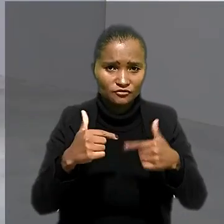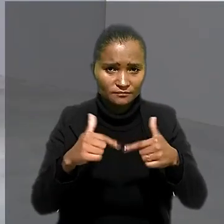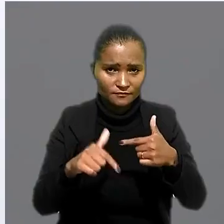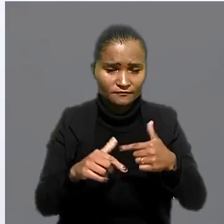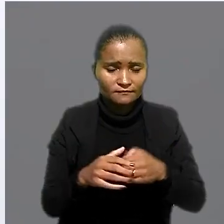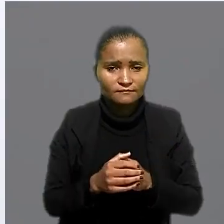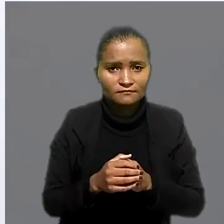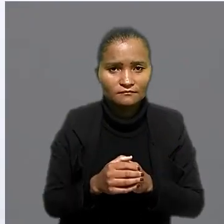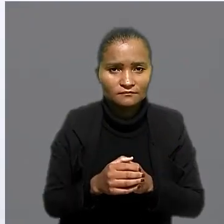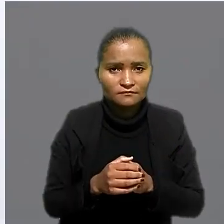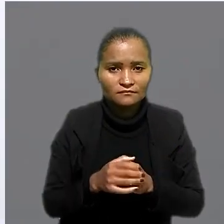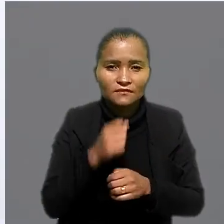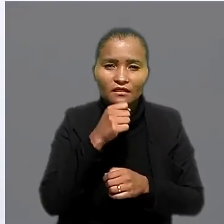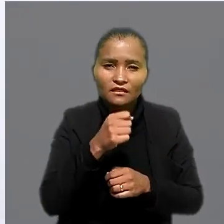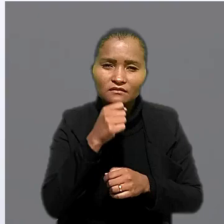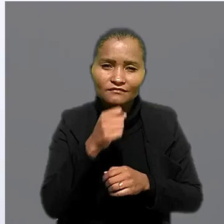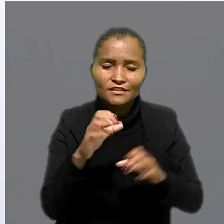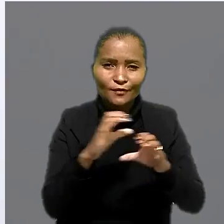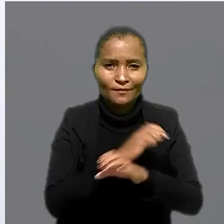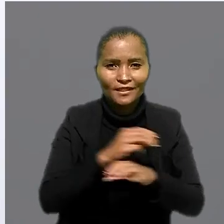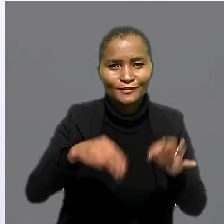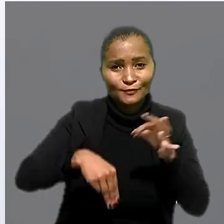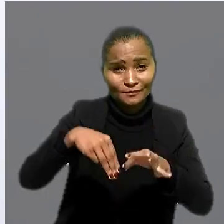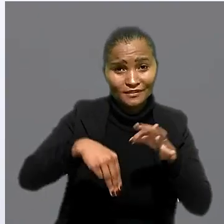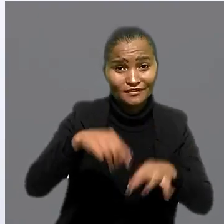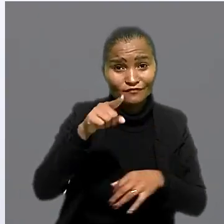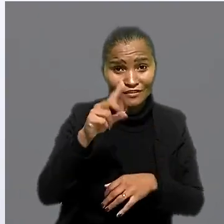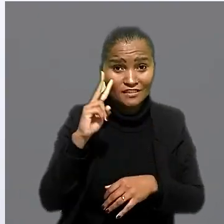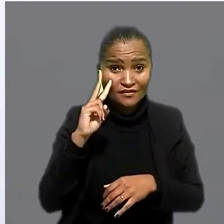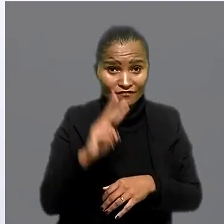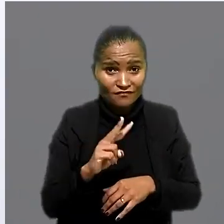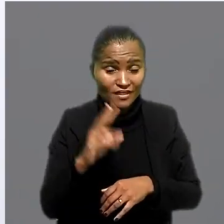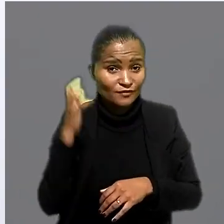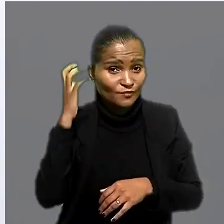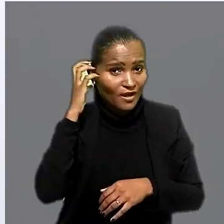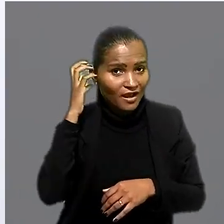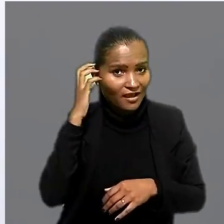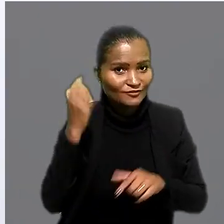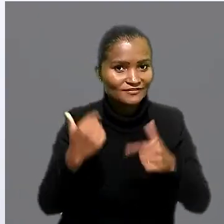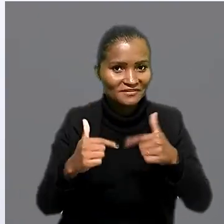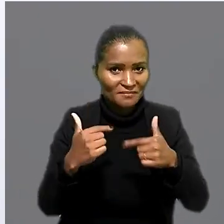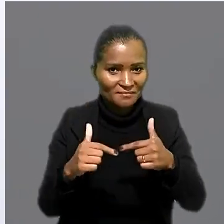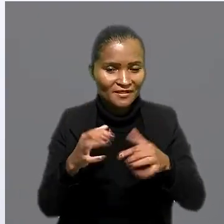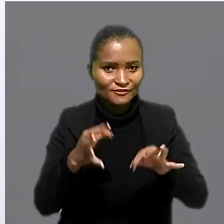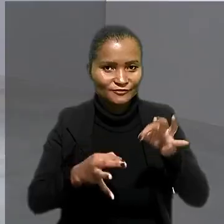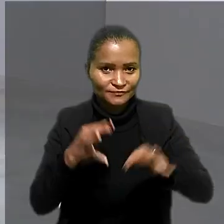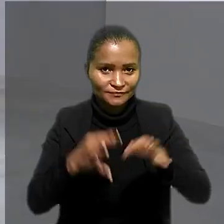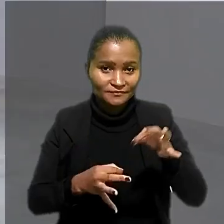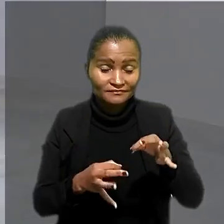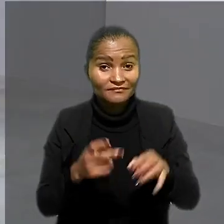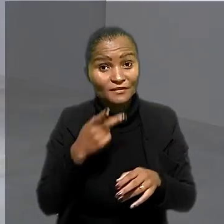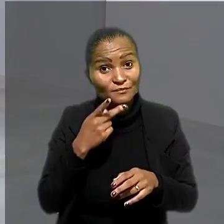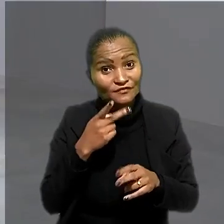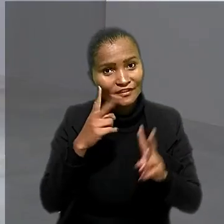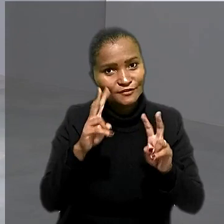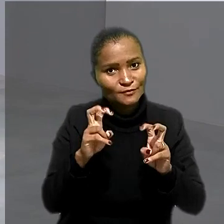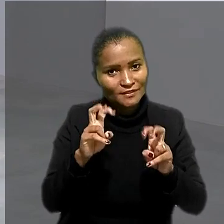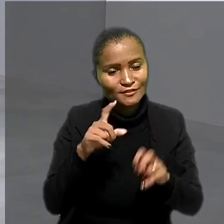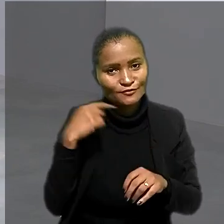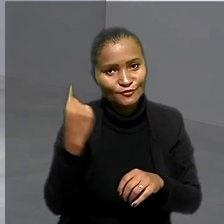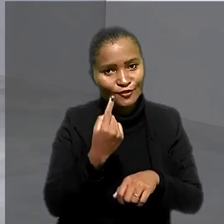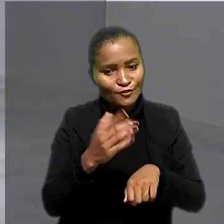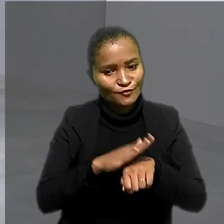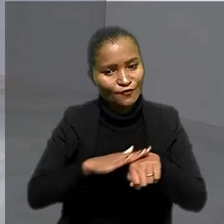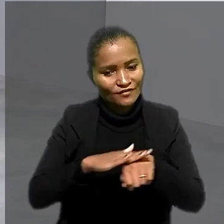ambiente de trabalho. A entrevista completa com o ministro você confere no programa de rádio Trabalho e Justiça. E por falar nisso,